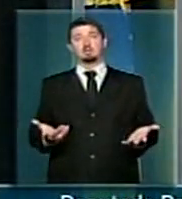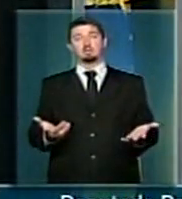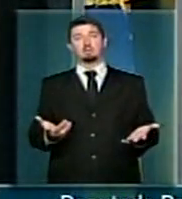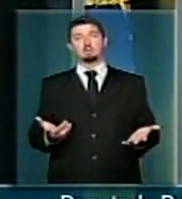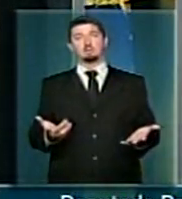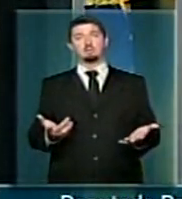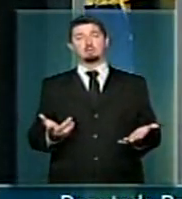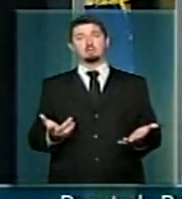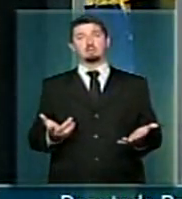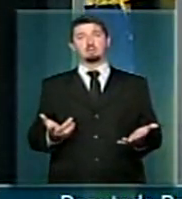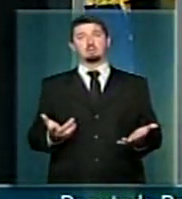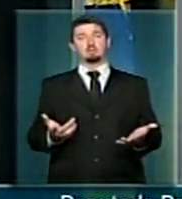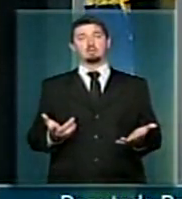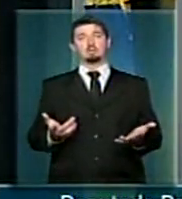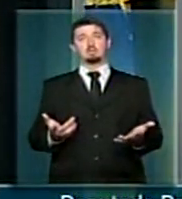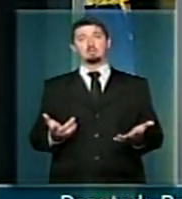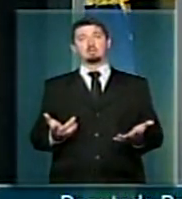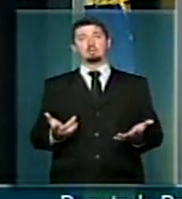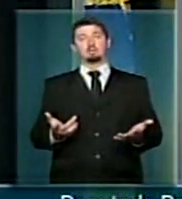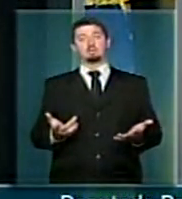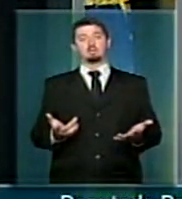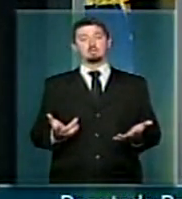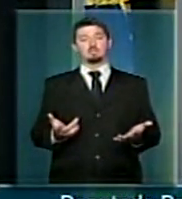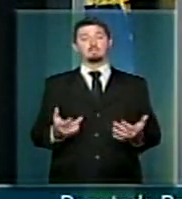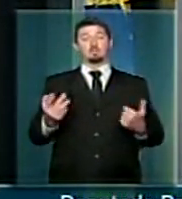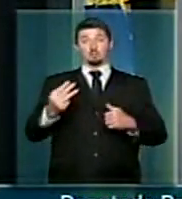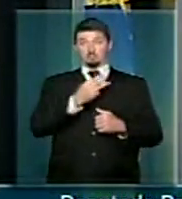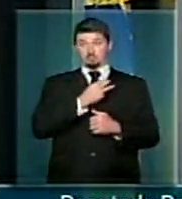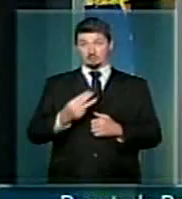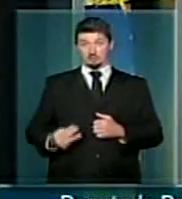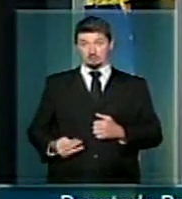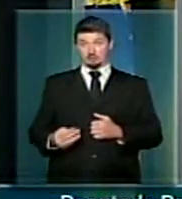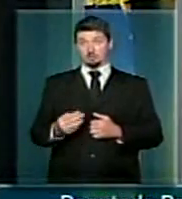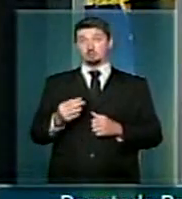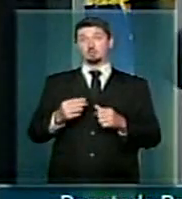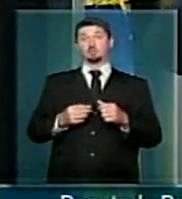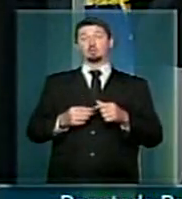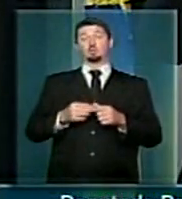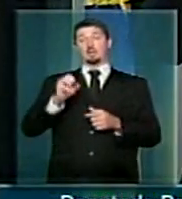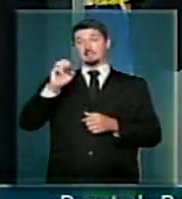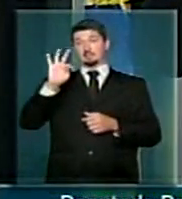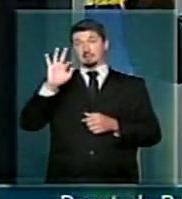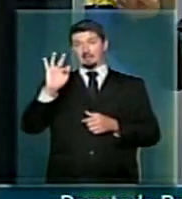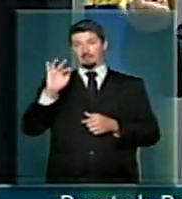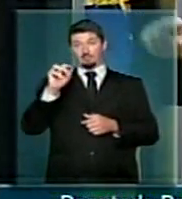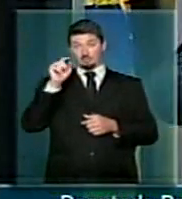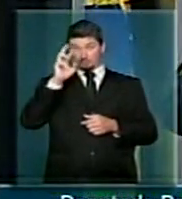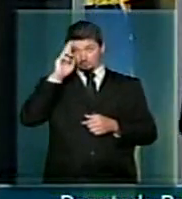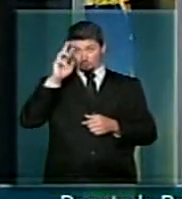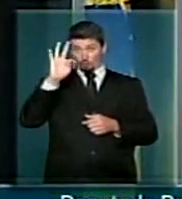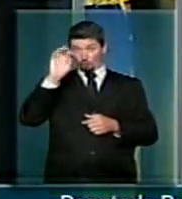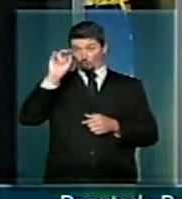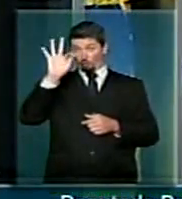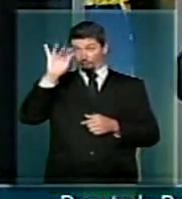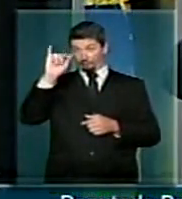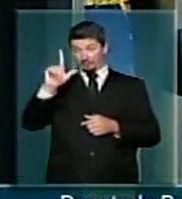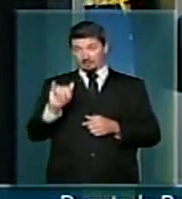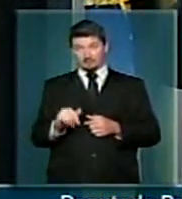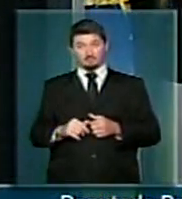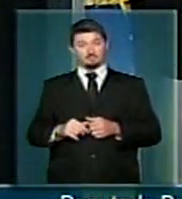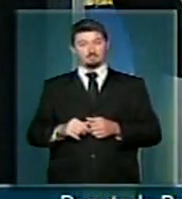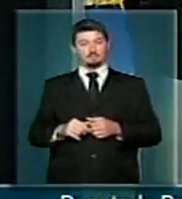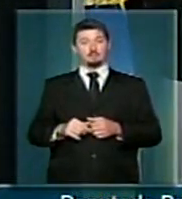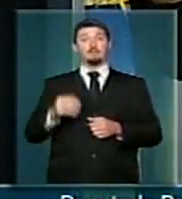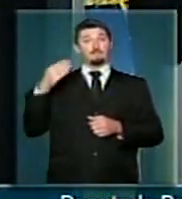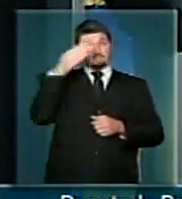que vai lá os ministros do Supremo, especialmente o seu Ayres Brito, o seu Toffoli, vão